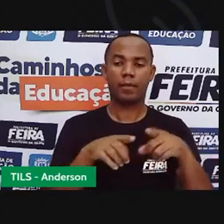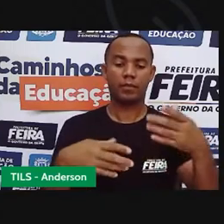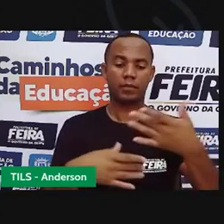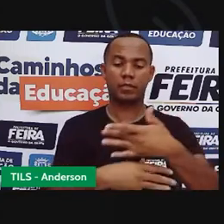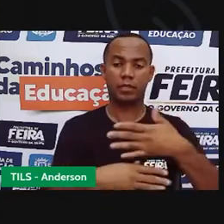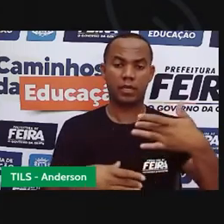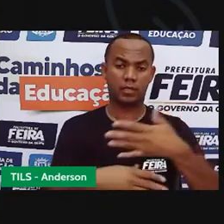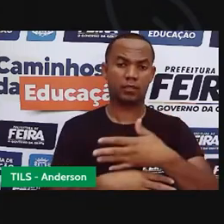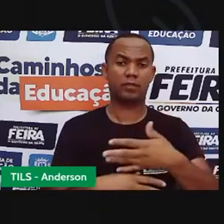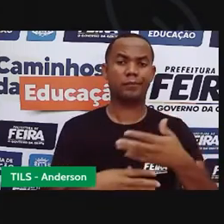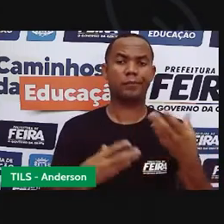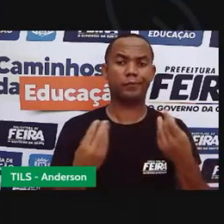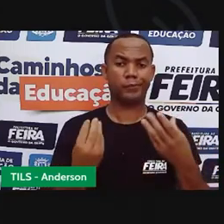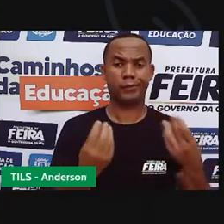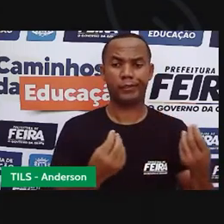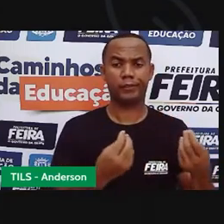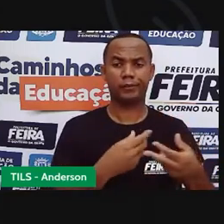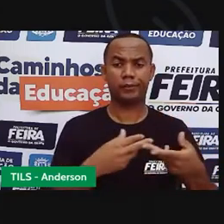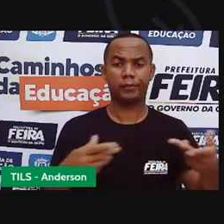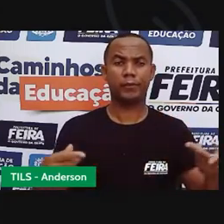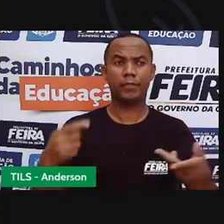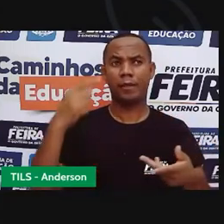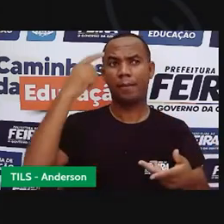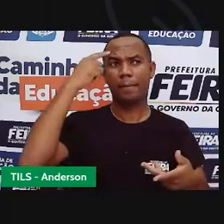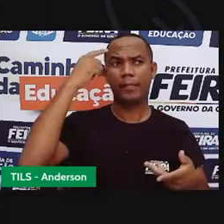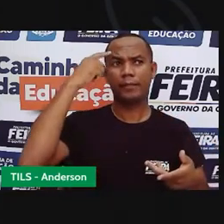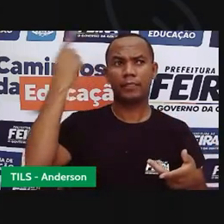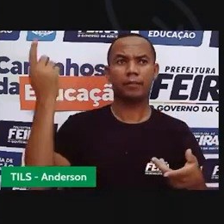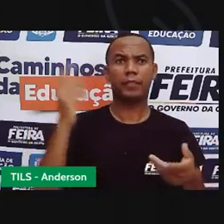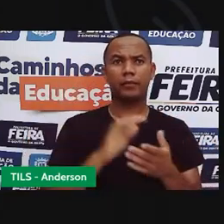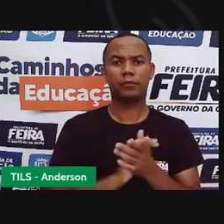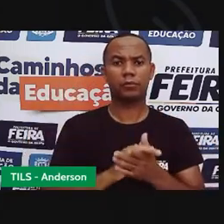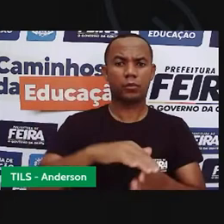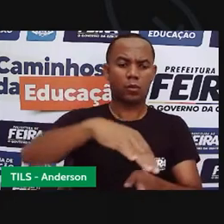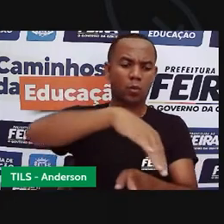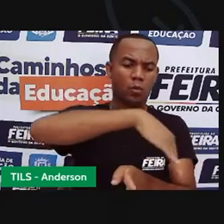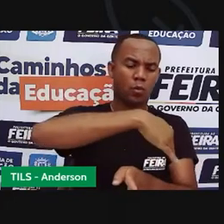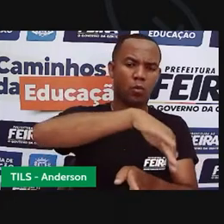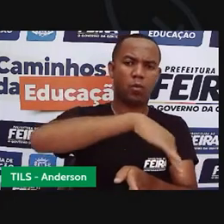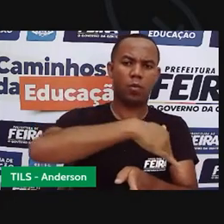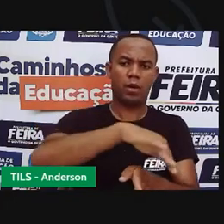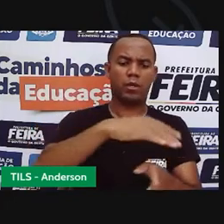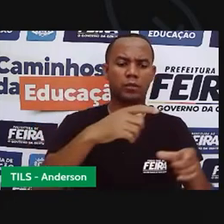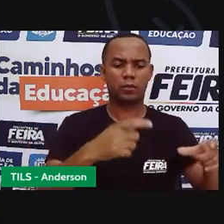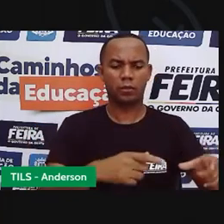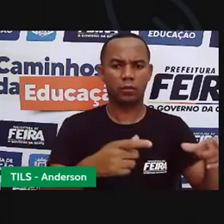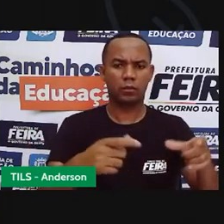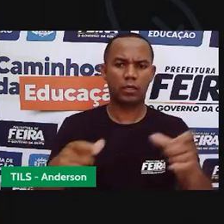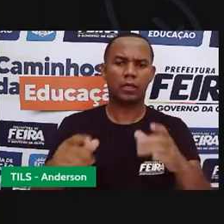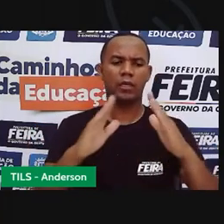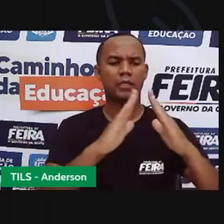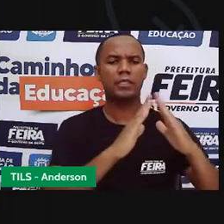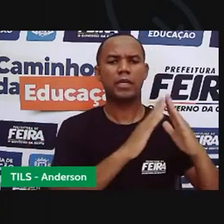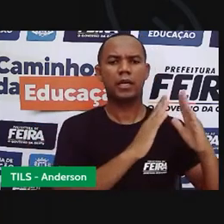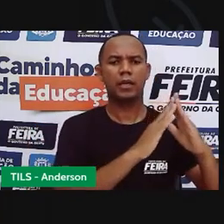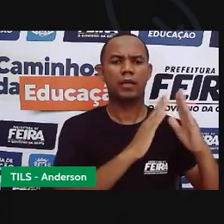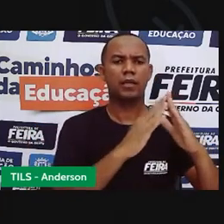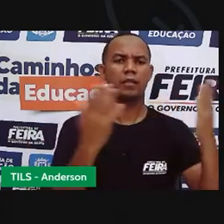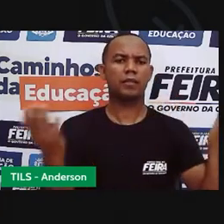muitas coisas surgem no pensamento. As ruas, os bairros, casas,